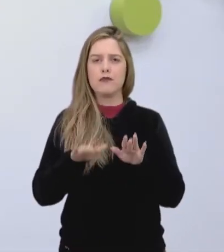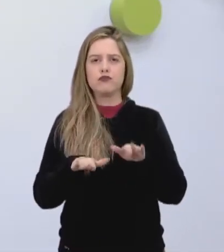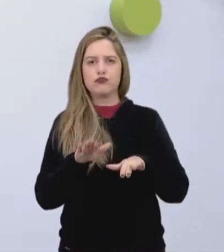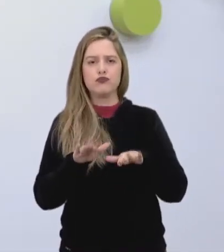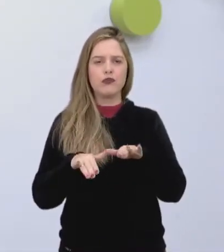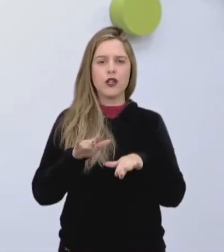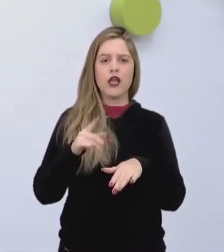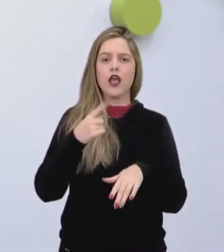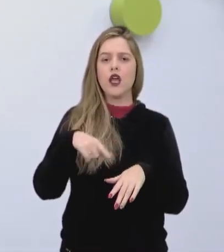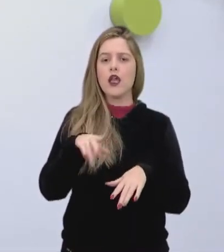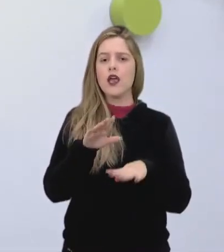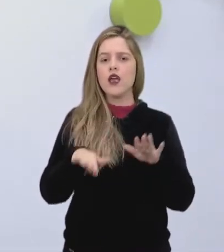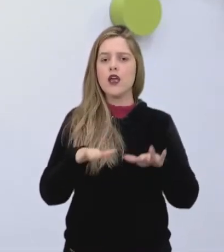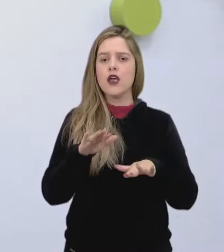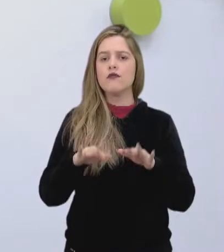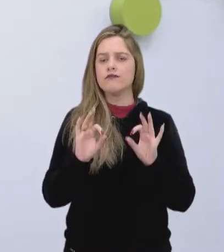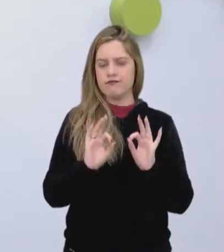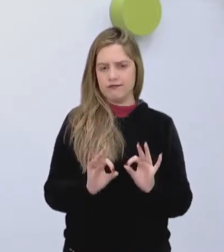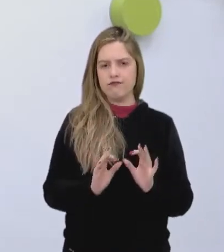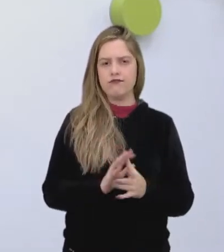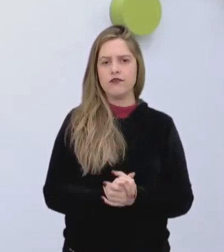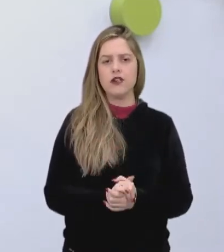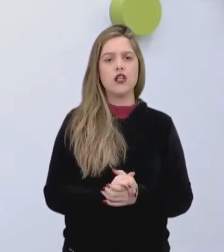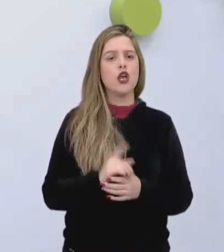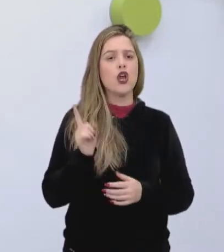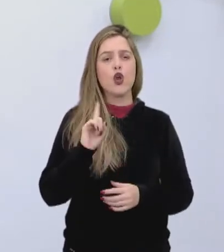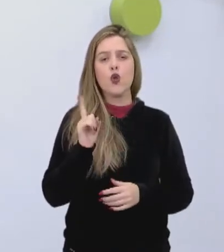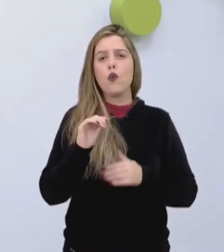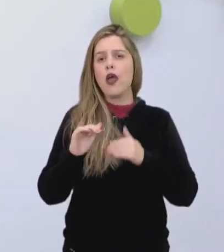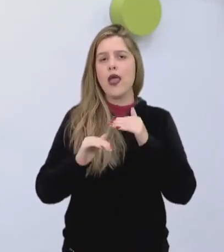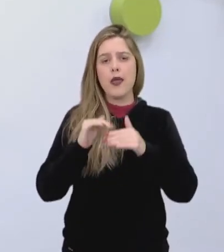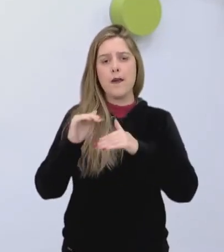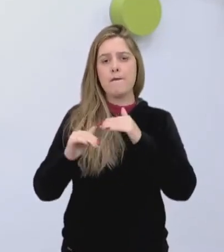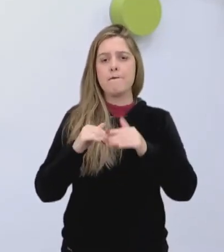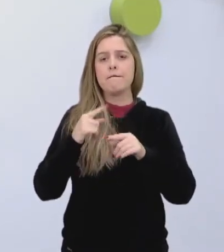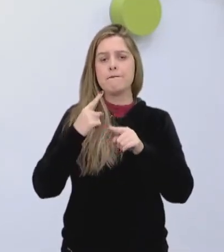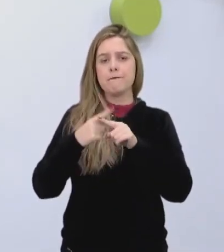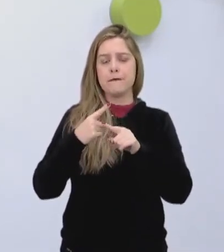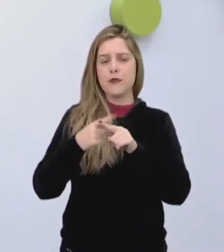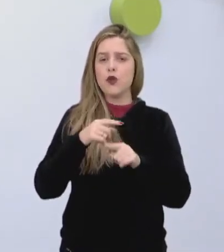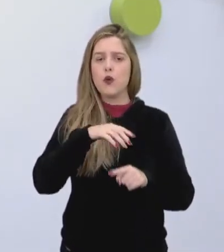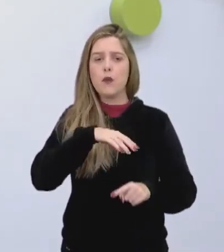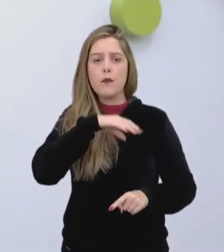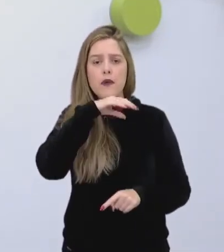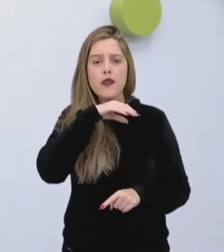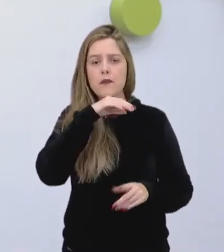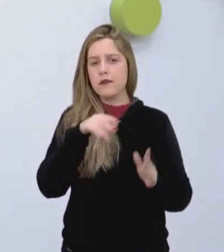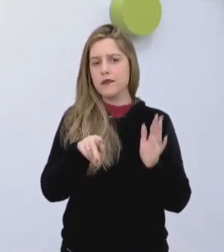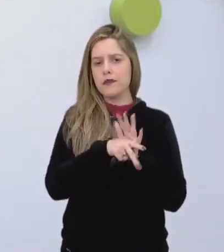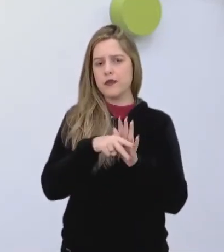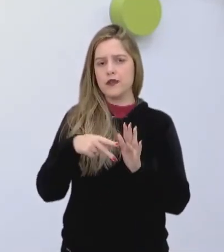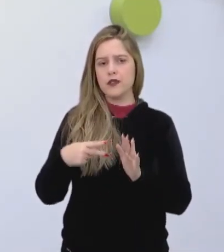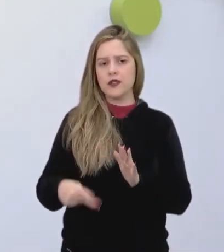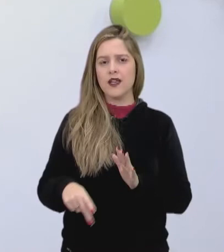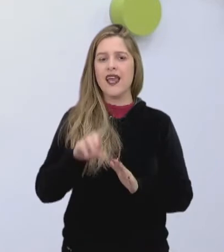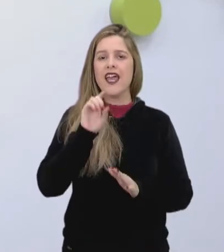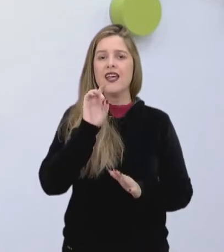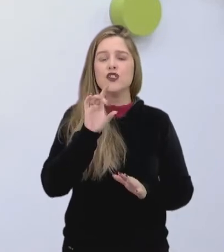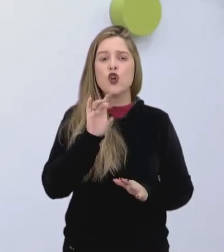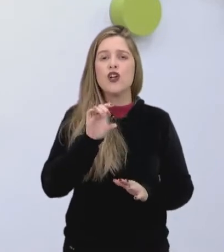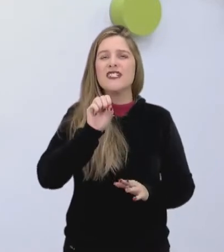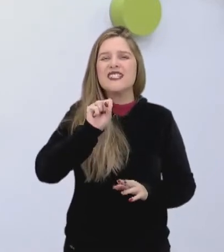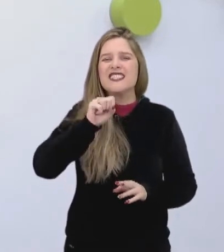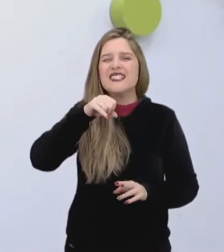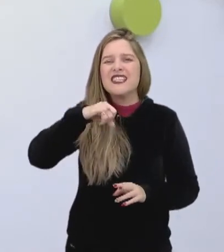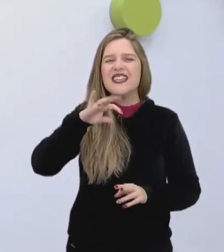Não é mais movida por moinho de vento. Não é mais movido por lombo de animal. A energia passa a ser sintética agora.